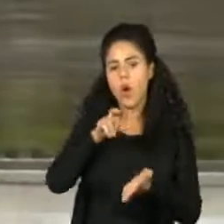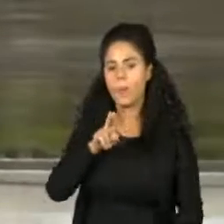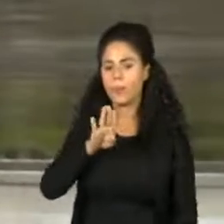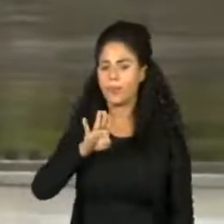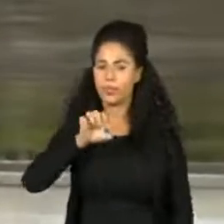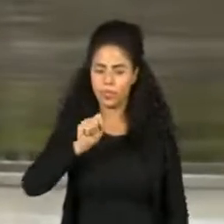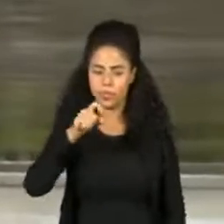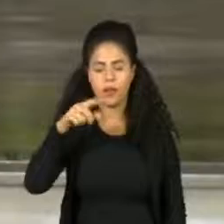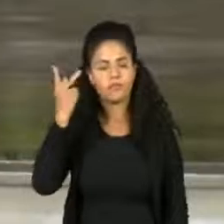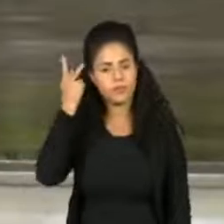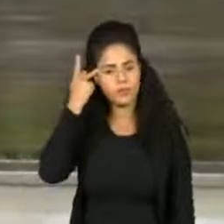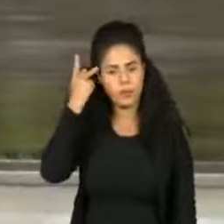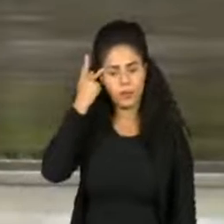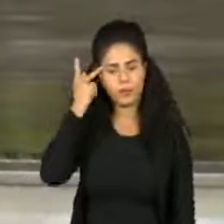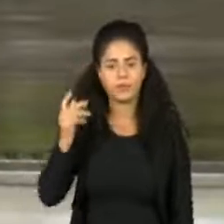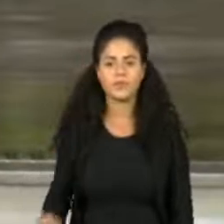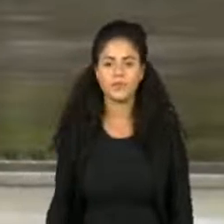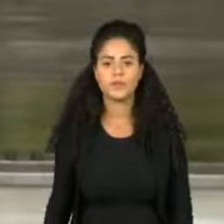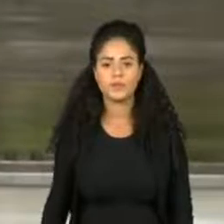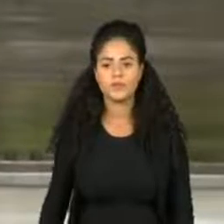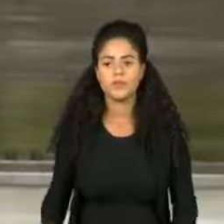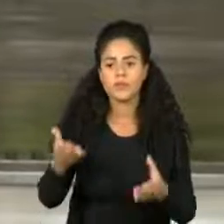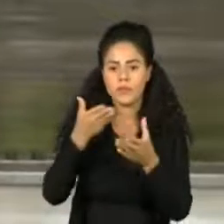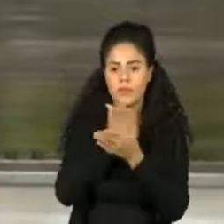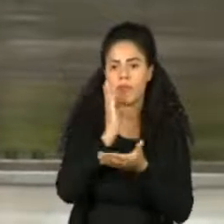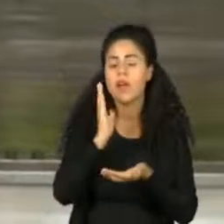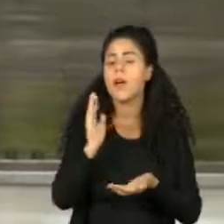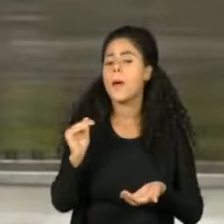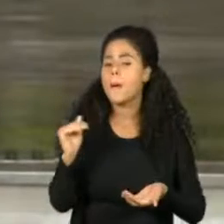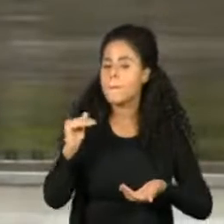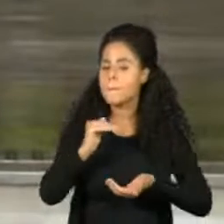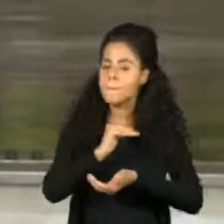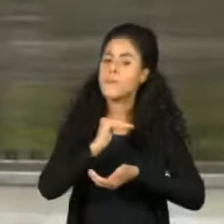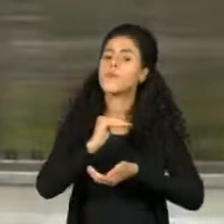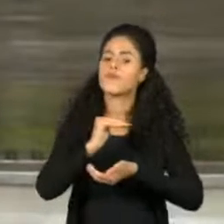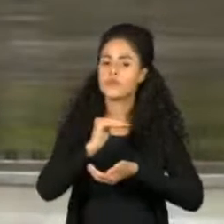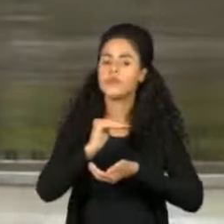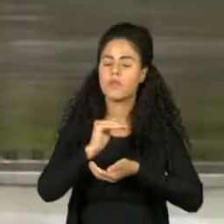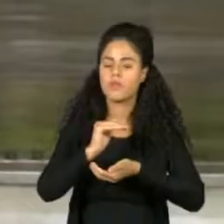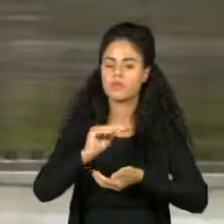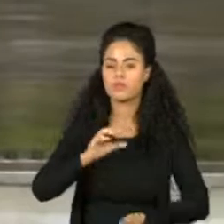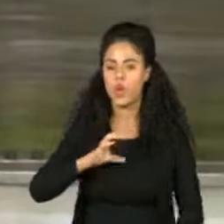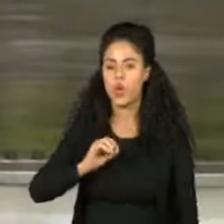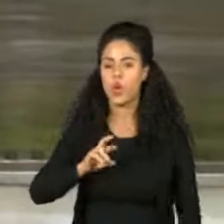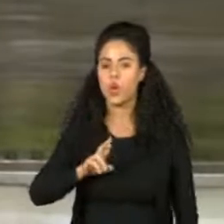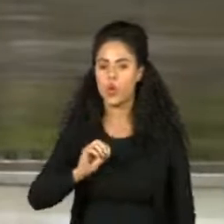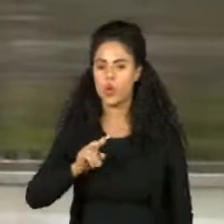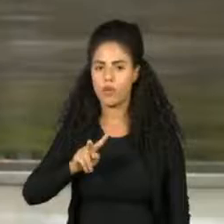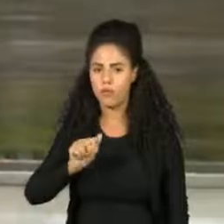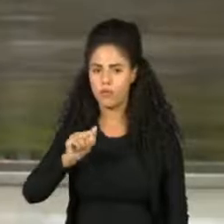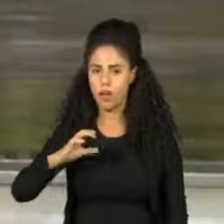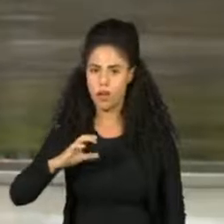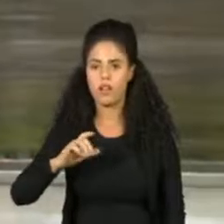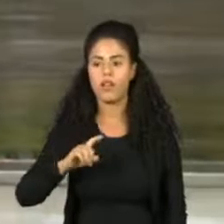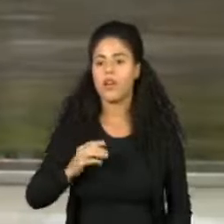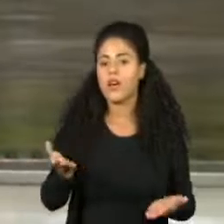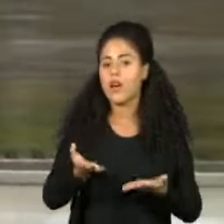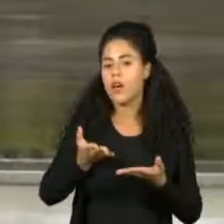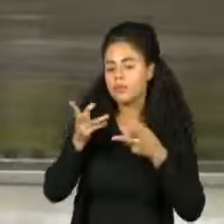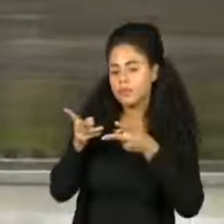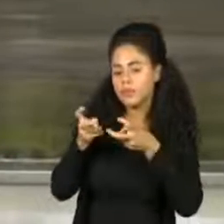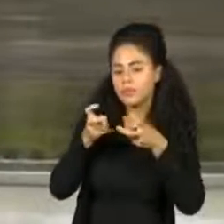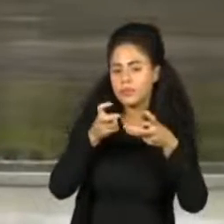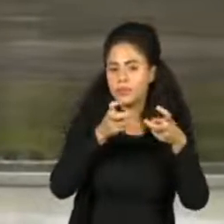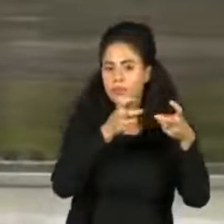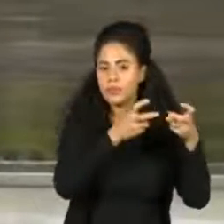no estado de São Paulo. Com a aprovação da Coronavac pela Anvisa na semana passada, a vacinação, como todos podem observar,